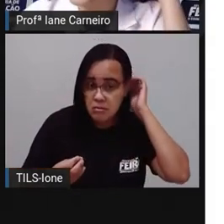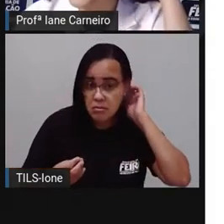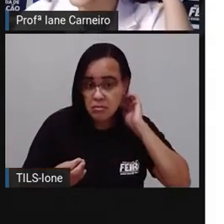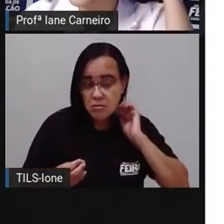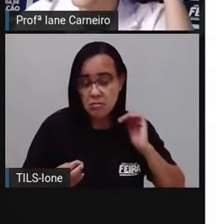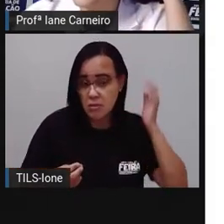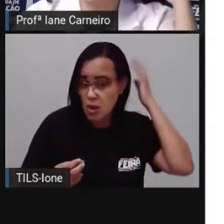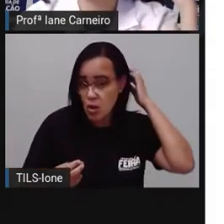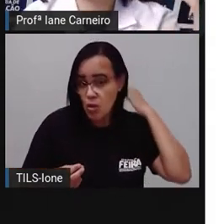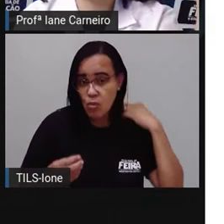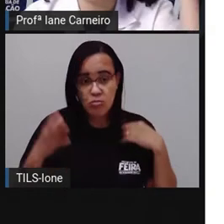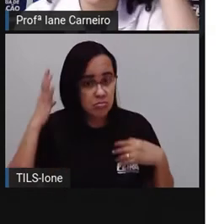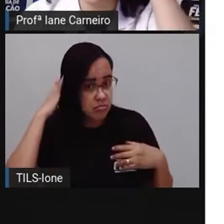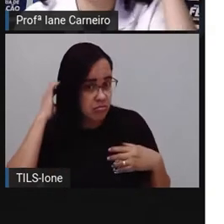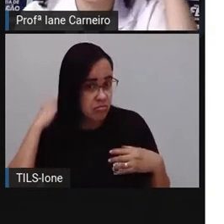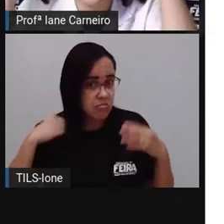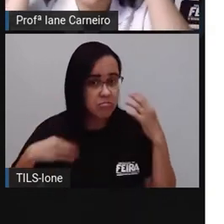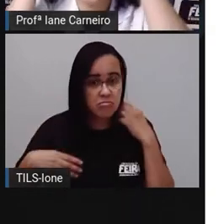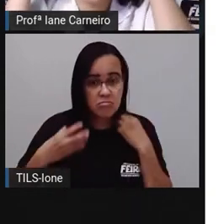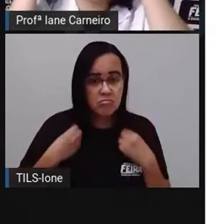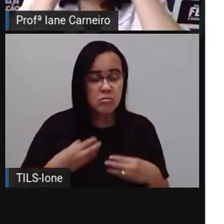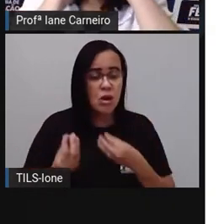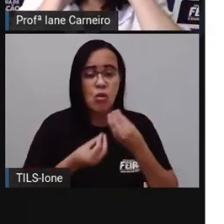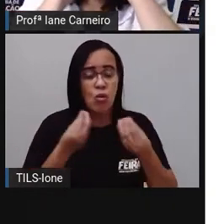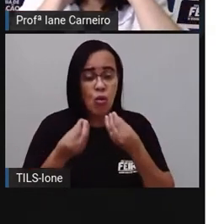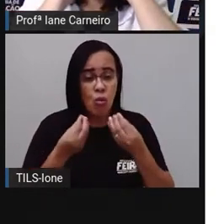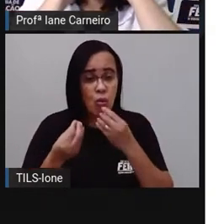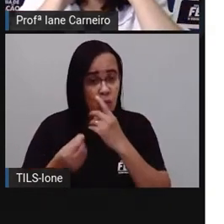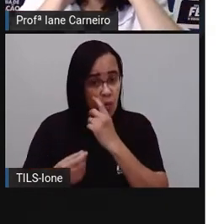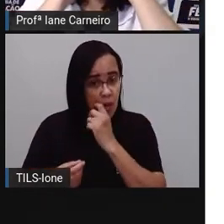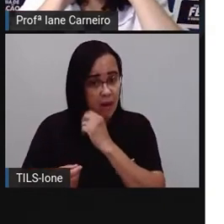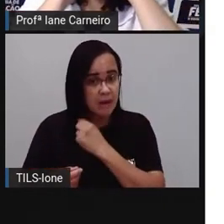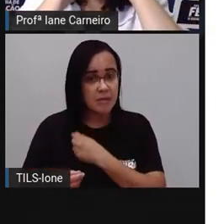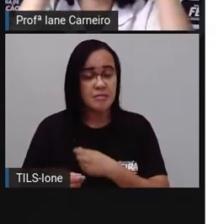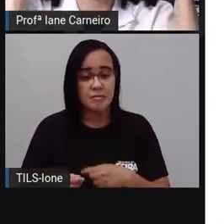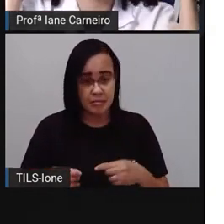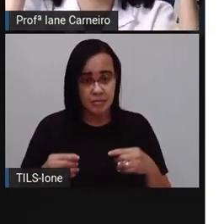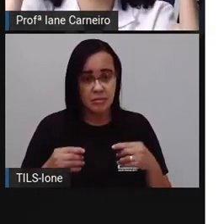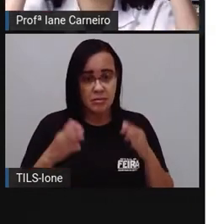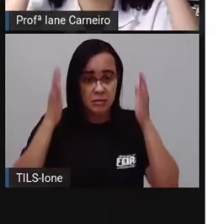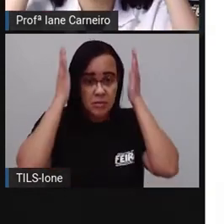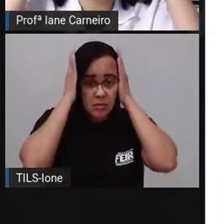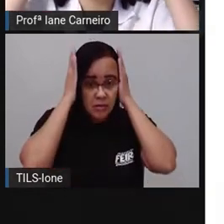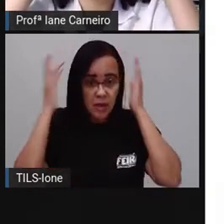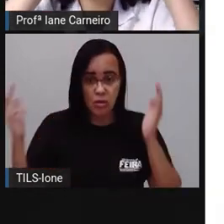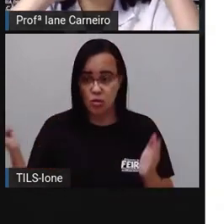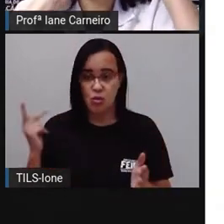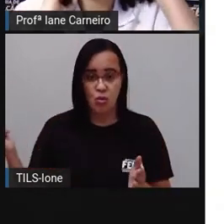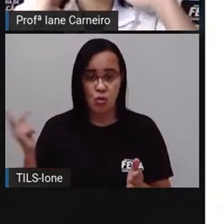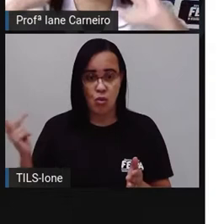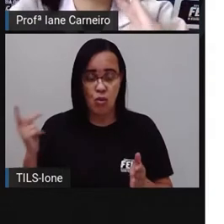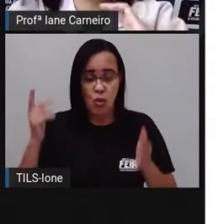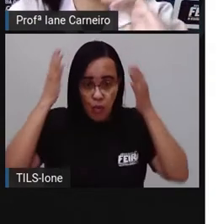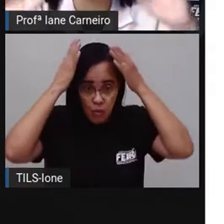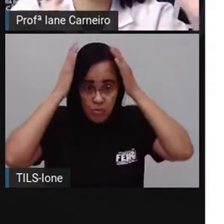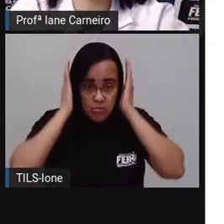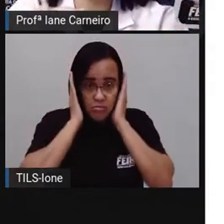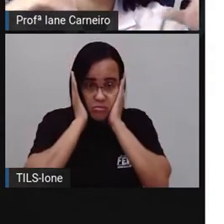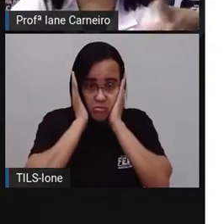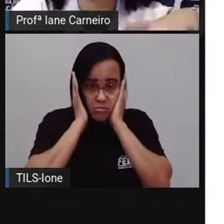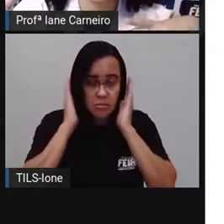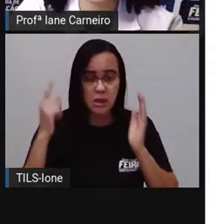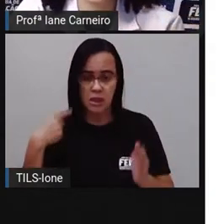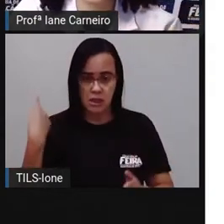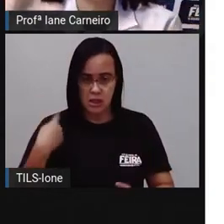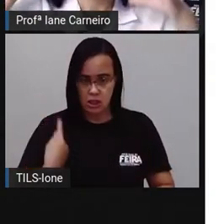Seus cabelos. Ó, o cabelo da Pró encobre as orelhas, ó, da Pró, de Ione também, né? O seu cabelo é cacheado, é